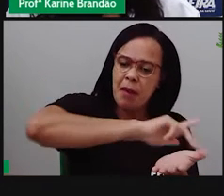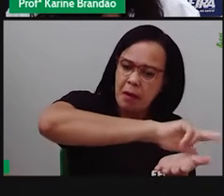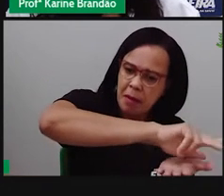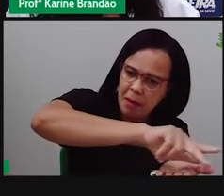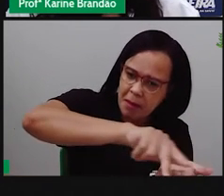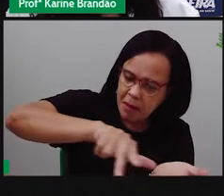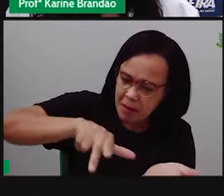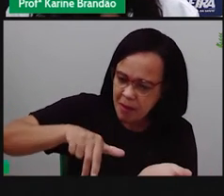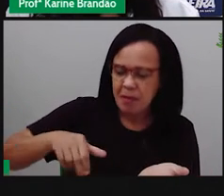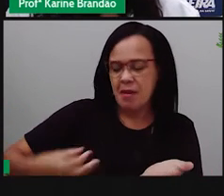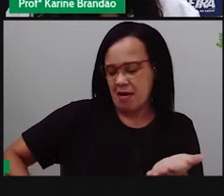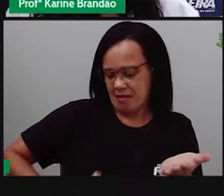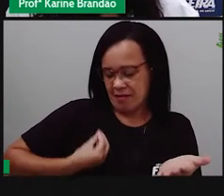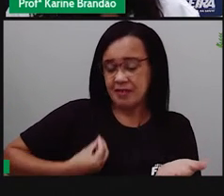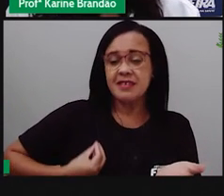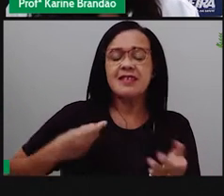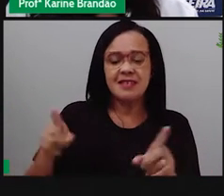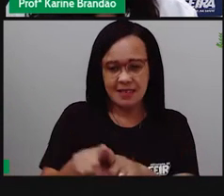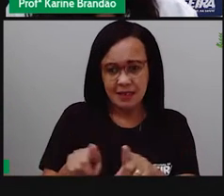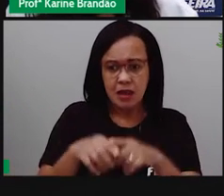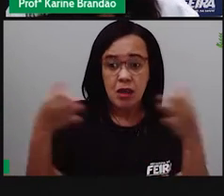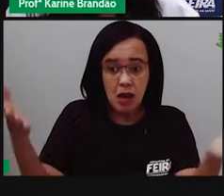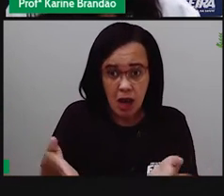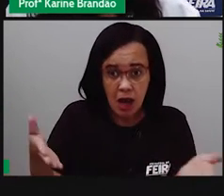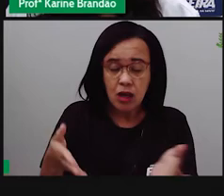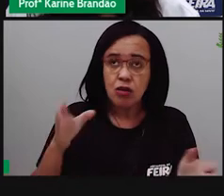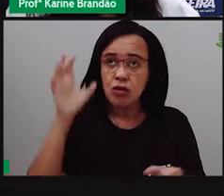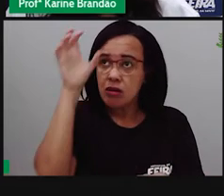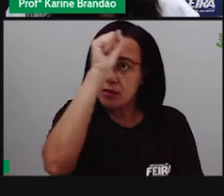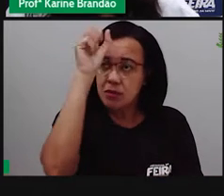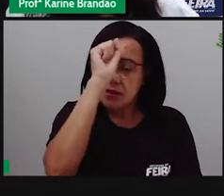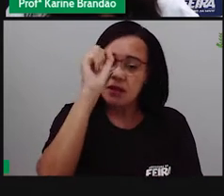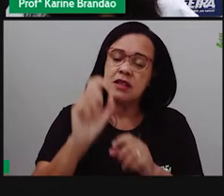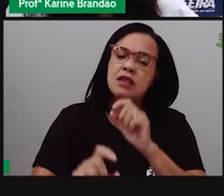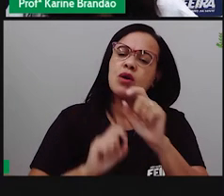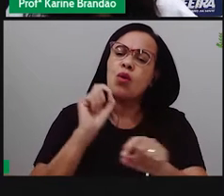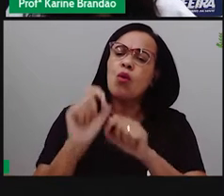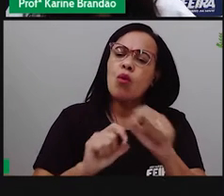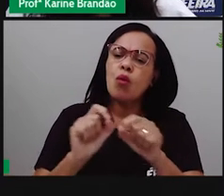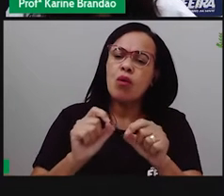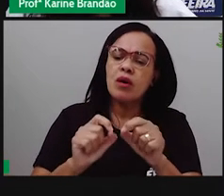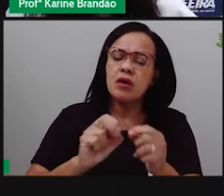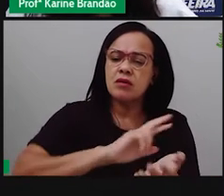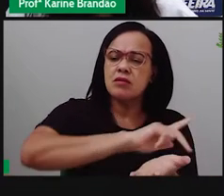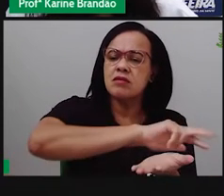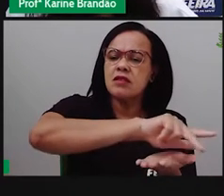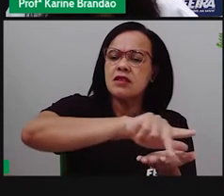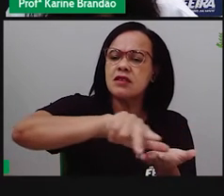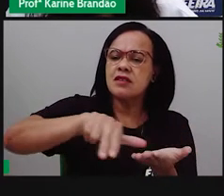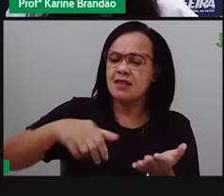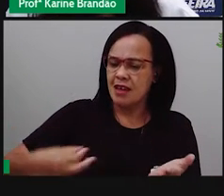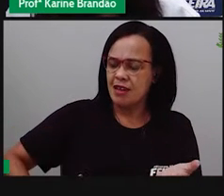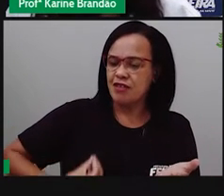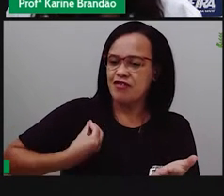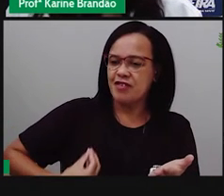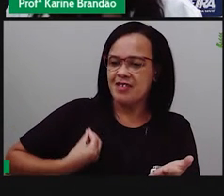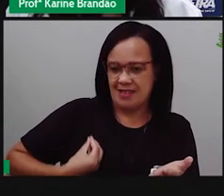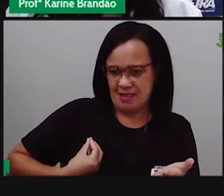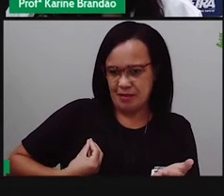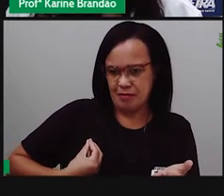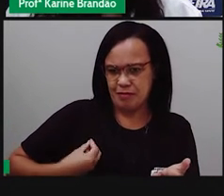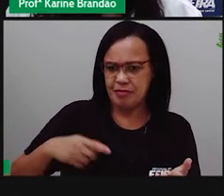E a gente vai entender um pouquinho mais a fundo o que que vem a ser essa diversidade biológica. Está certo?